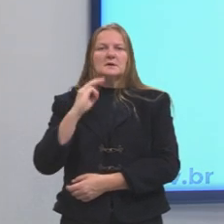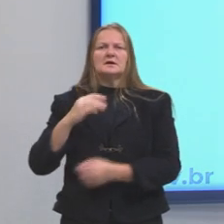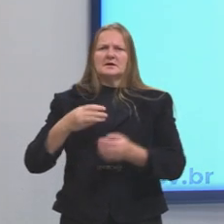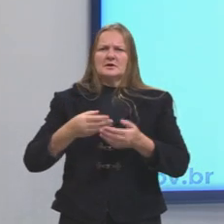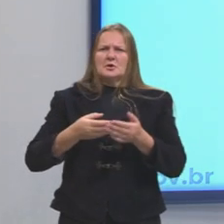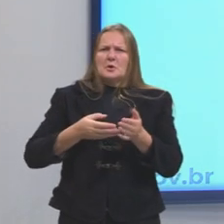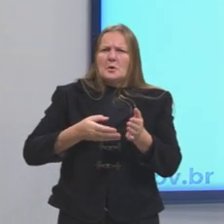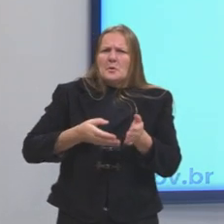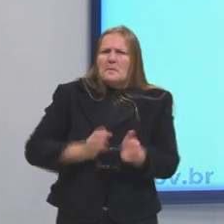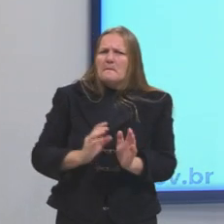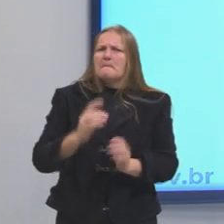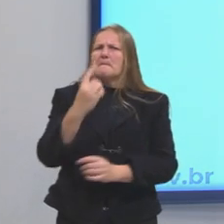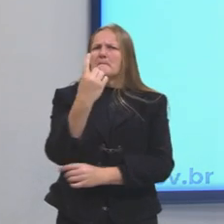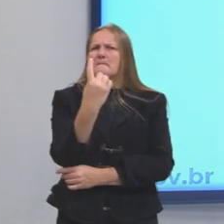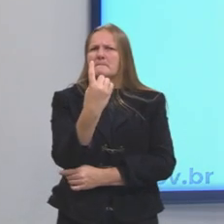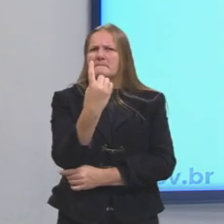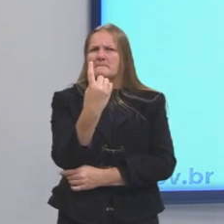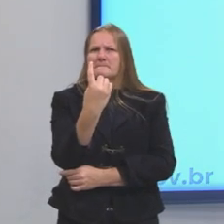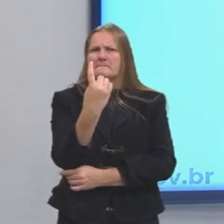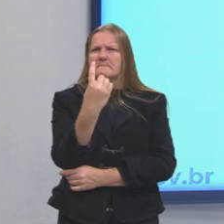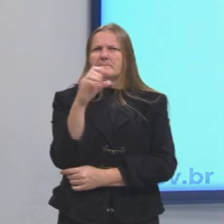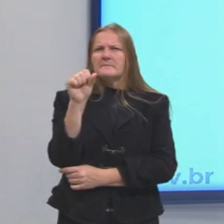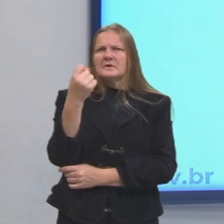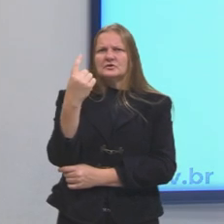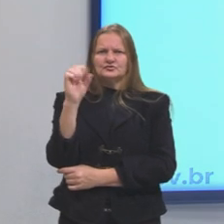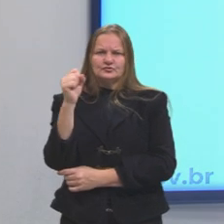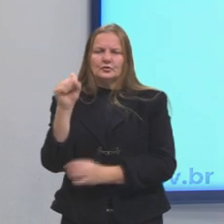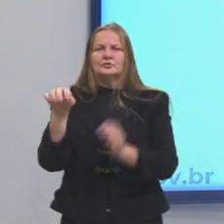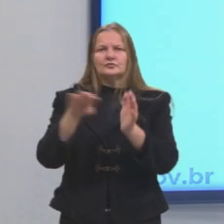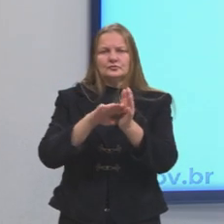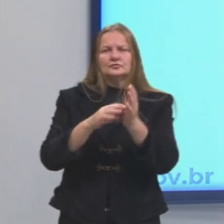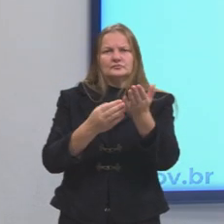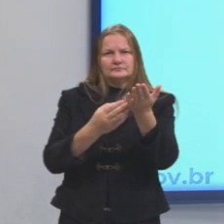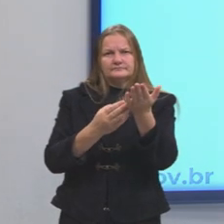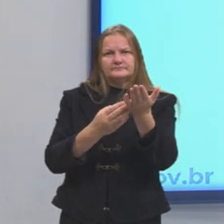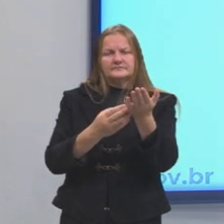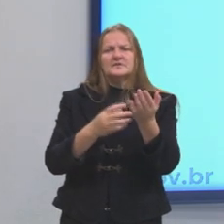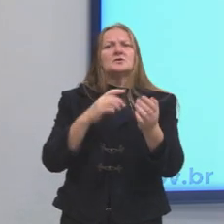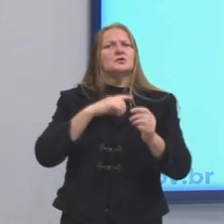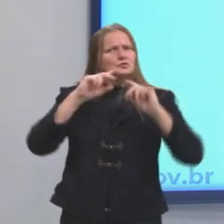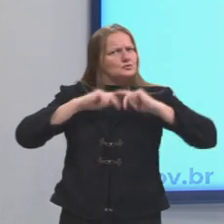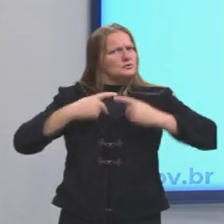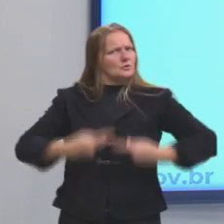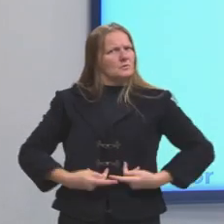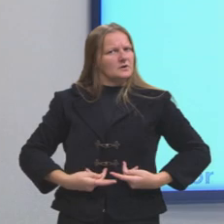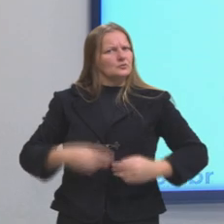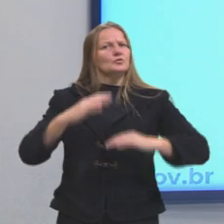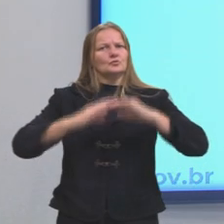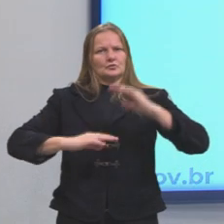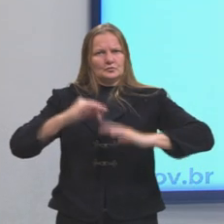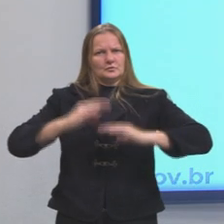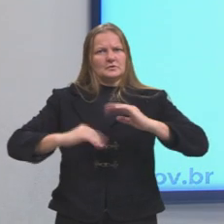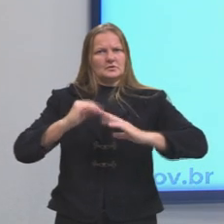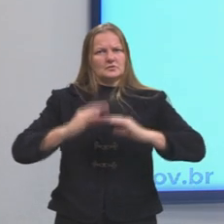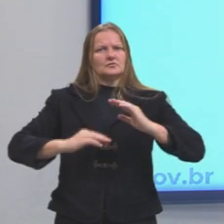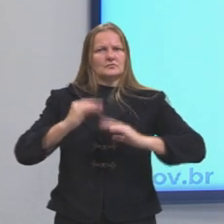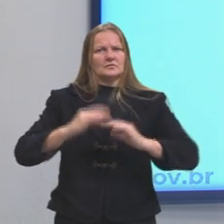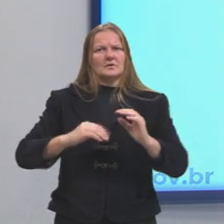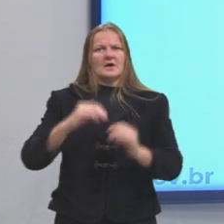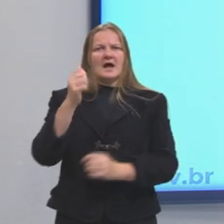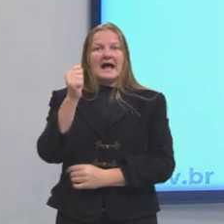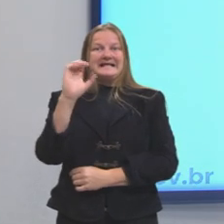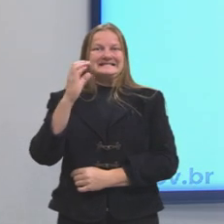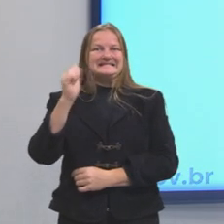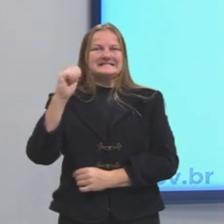1883. Ele fala que o ser humano também age. Nós também agimos muito na